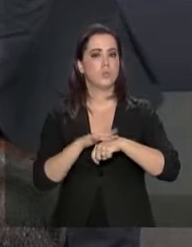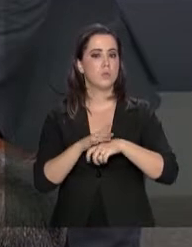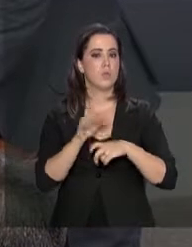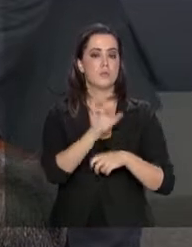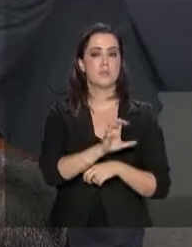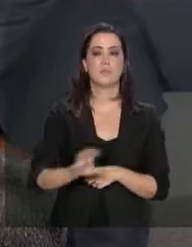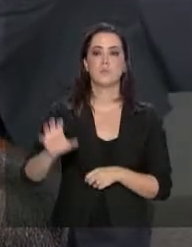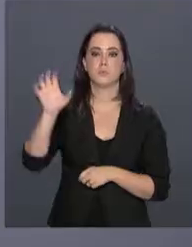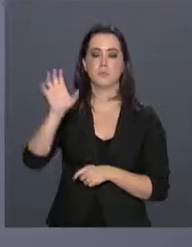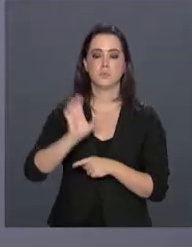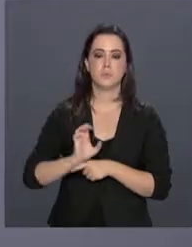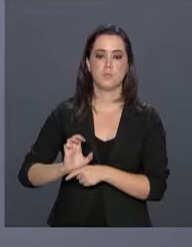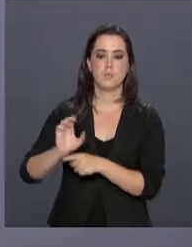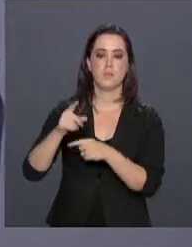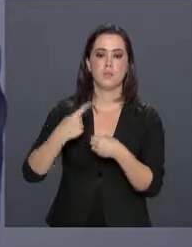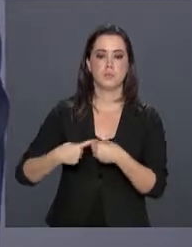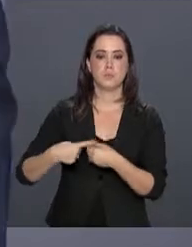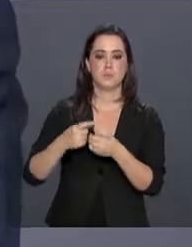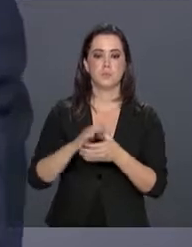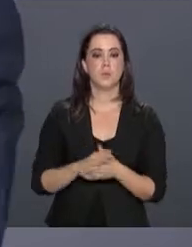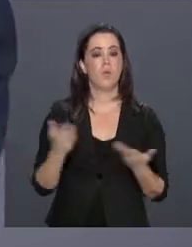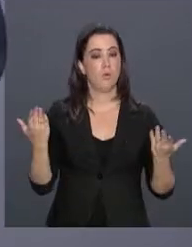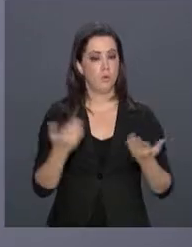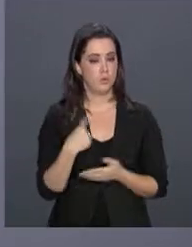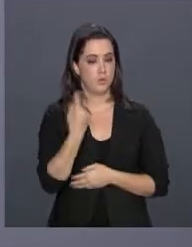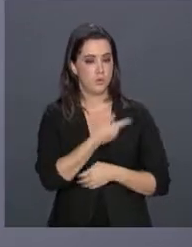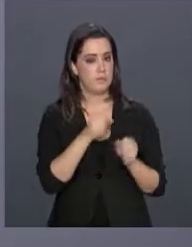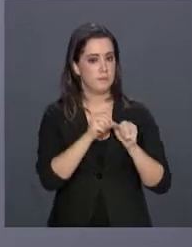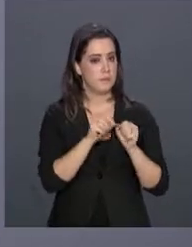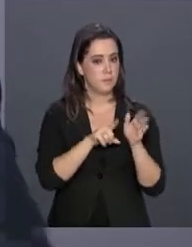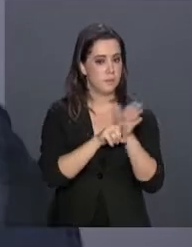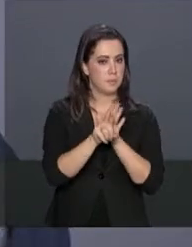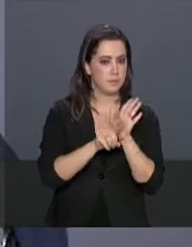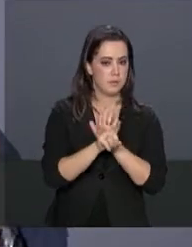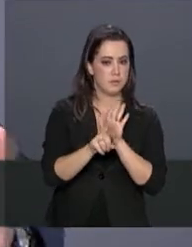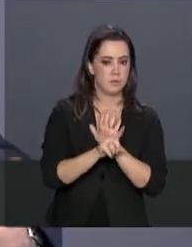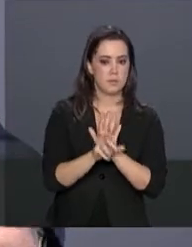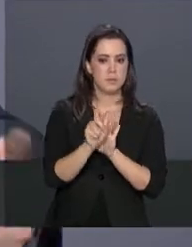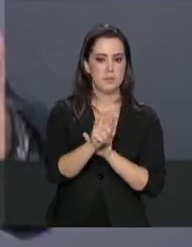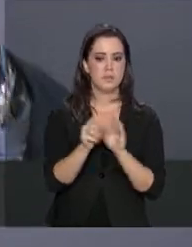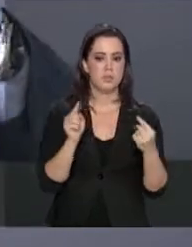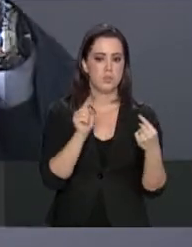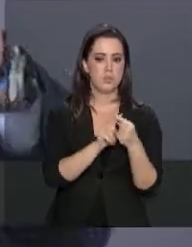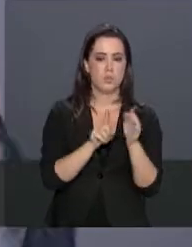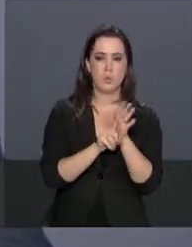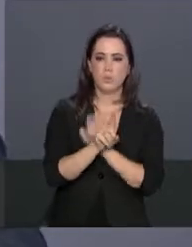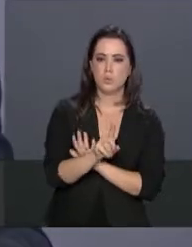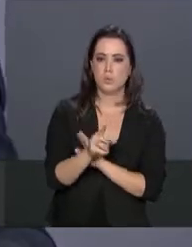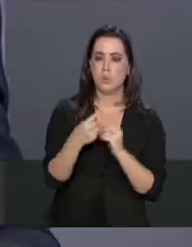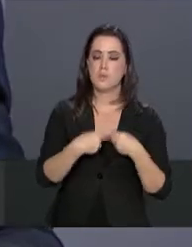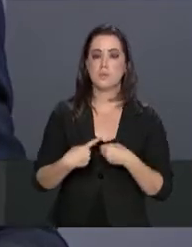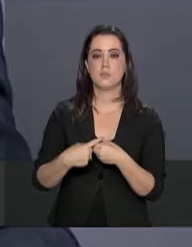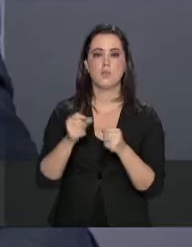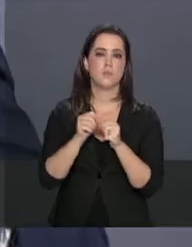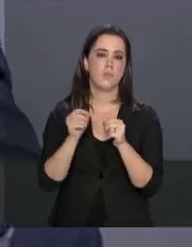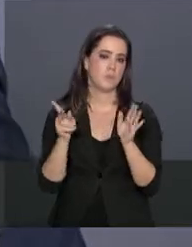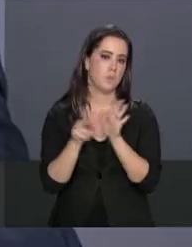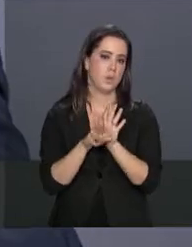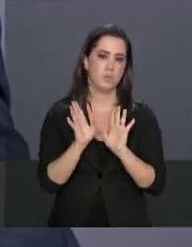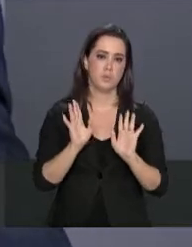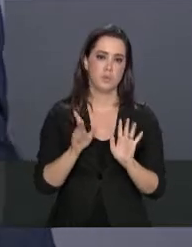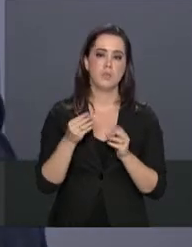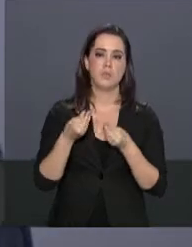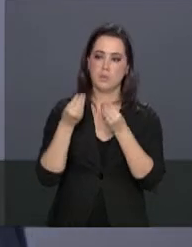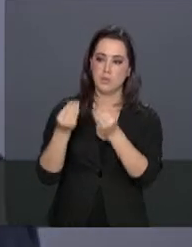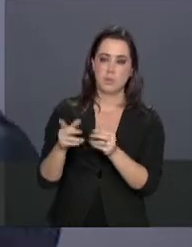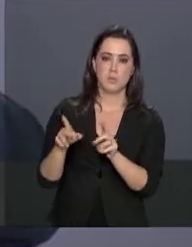estados e municípios. Hoje, nós fazemos a pesquisa baseada no levantamento que a cidade faz e encaminha ao